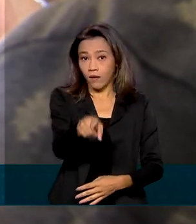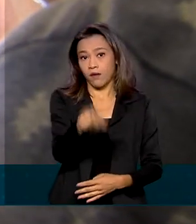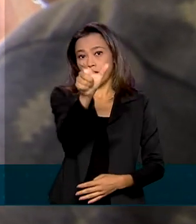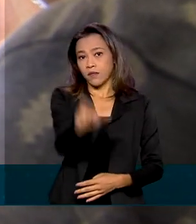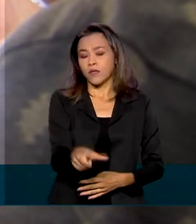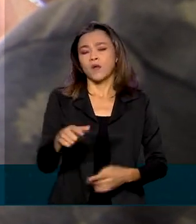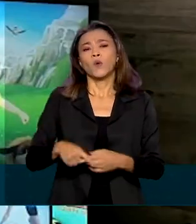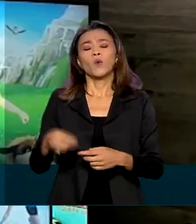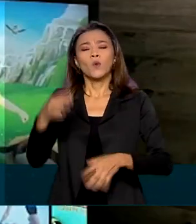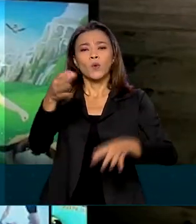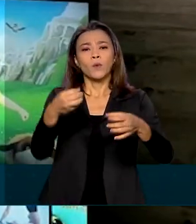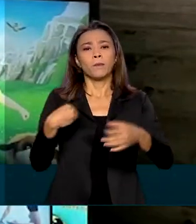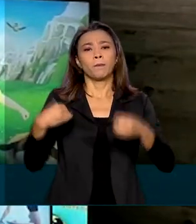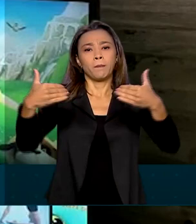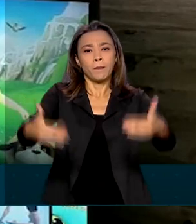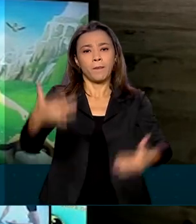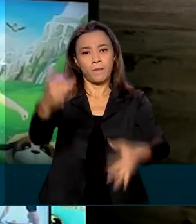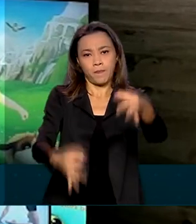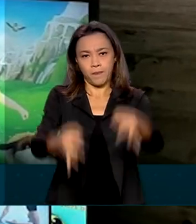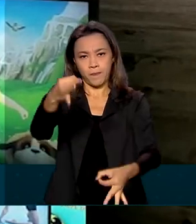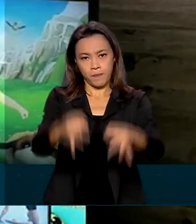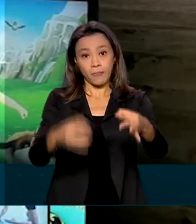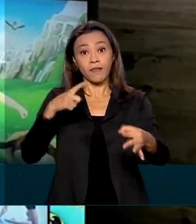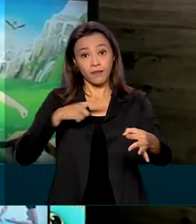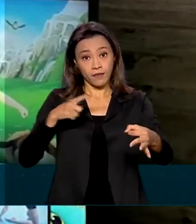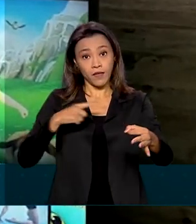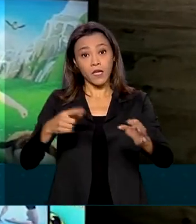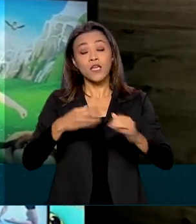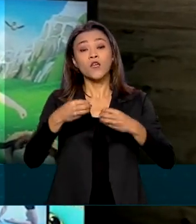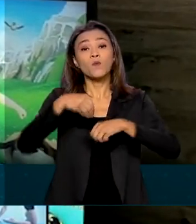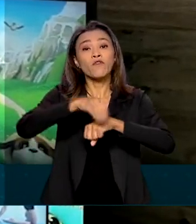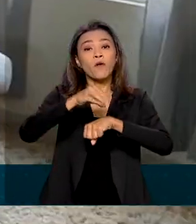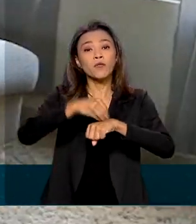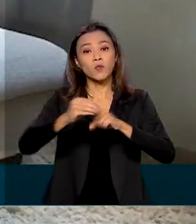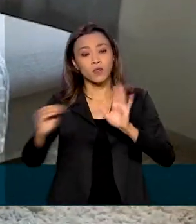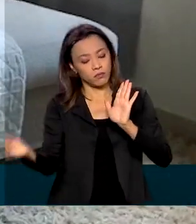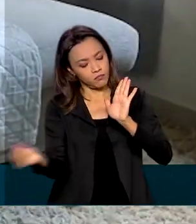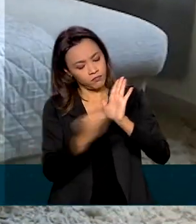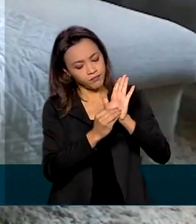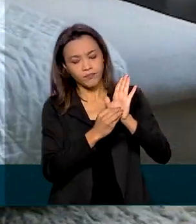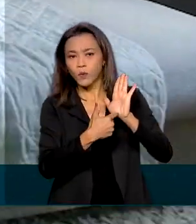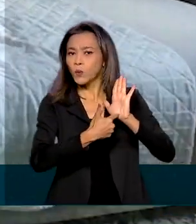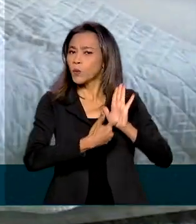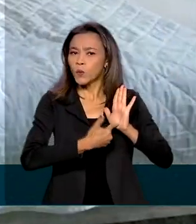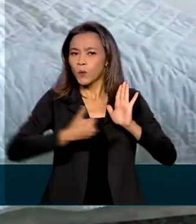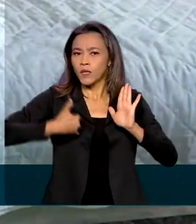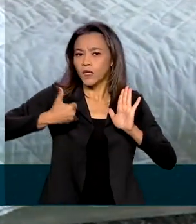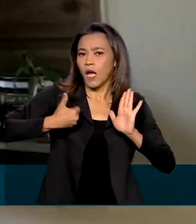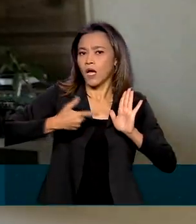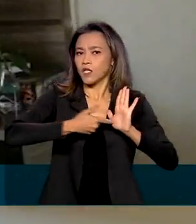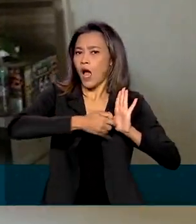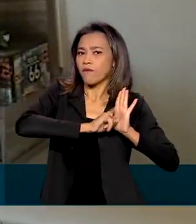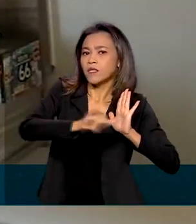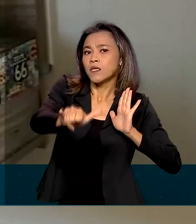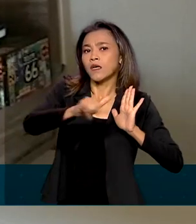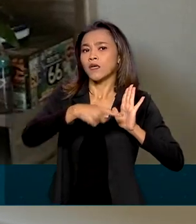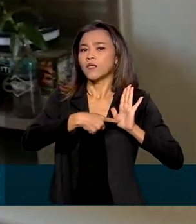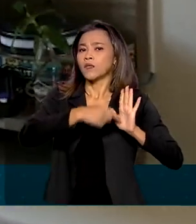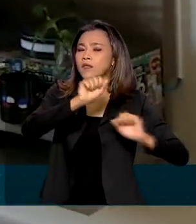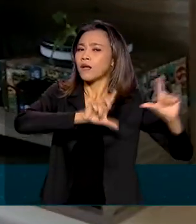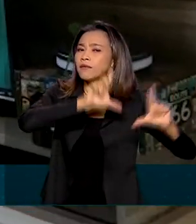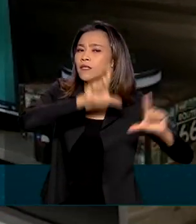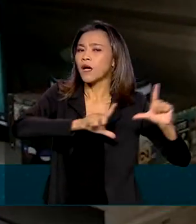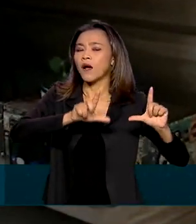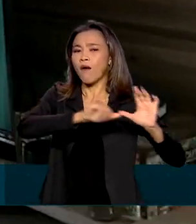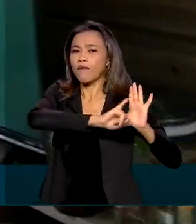Pública oferece informações por meio da classificação indicativa. Todos os produtos culturais, como programas de